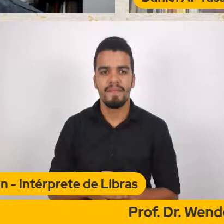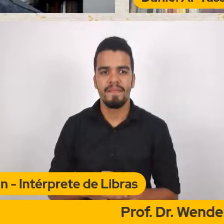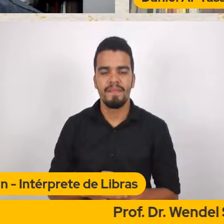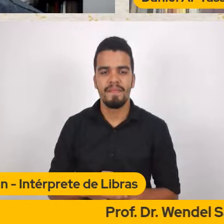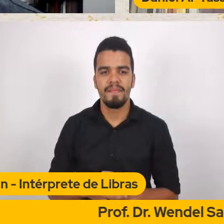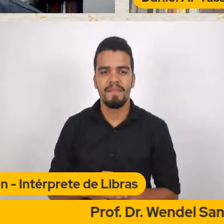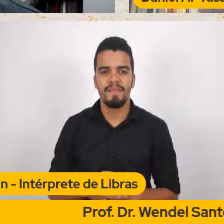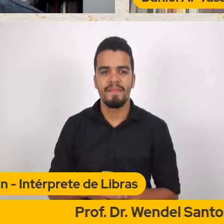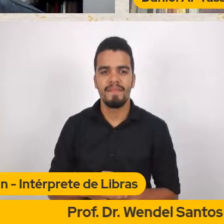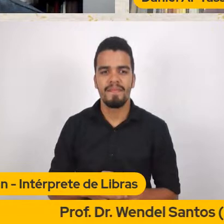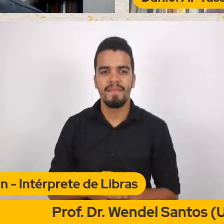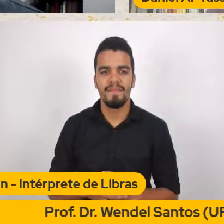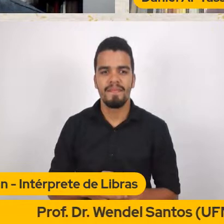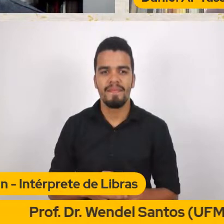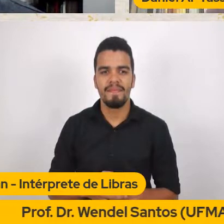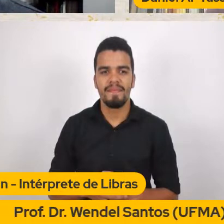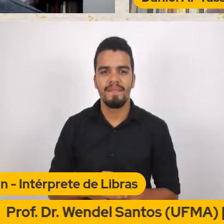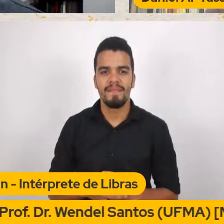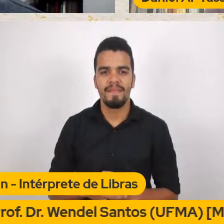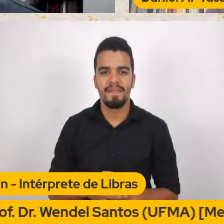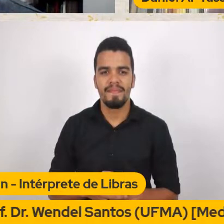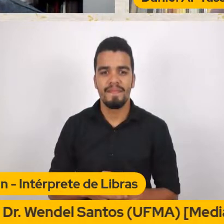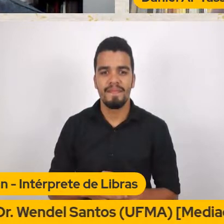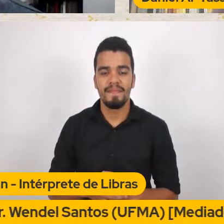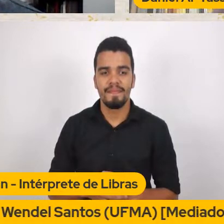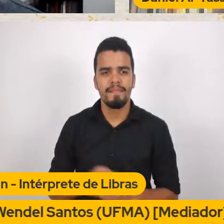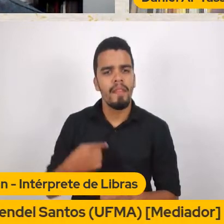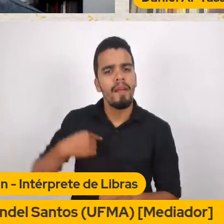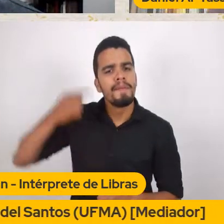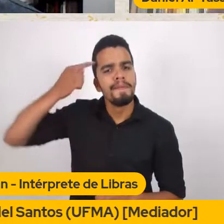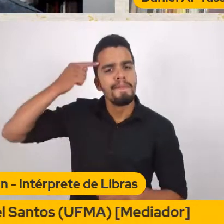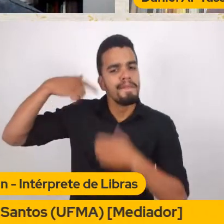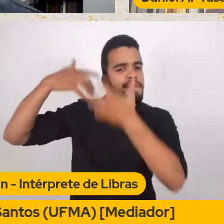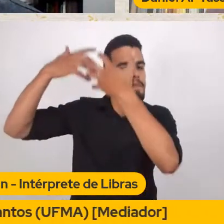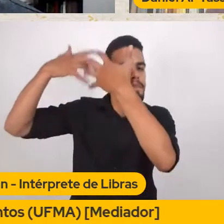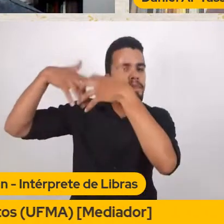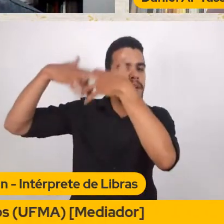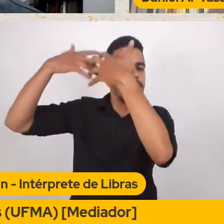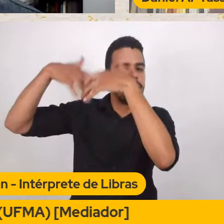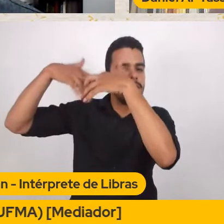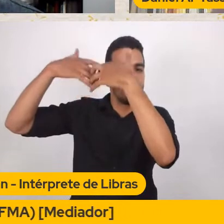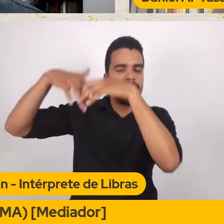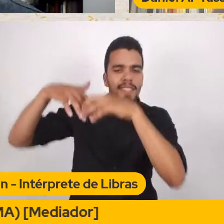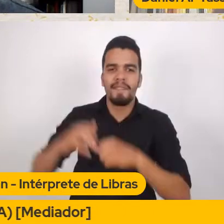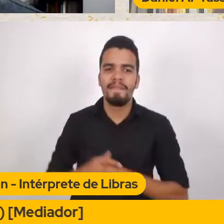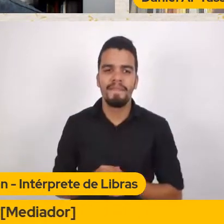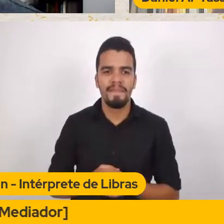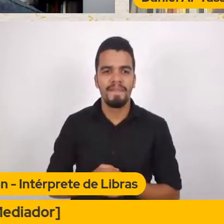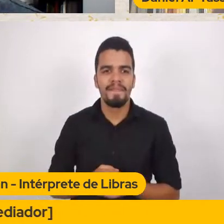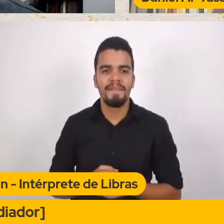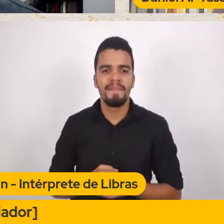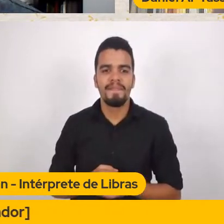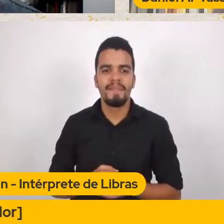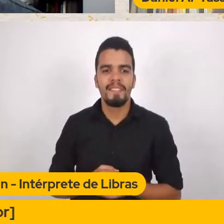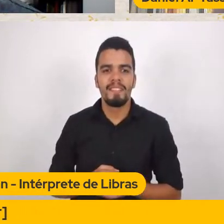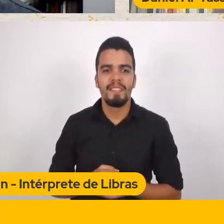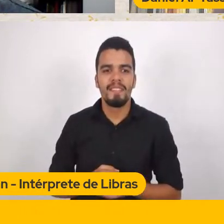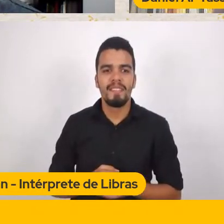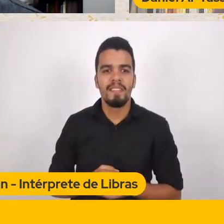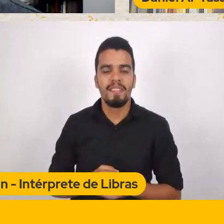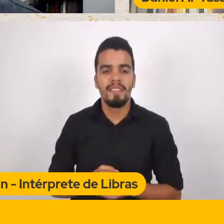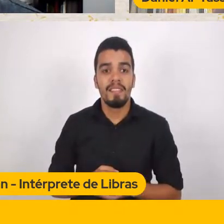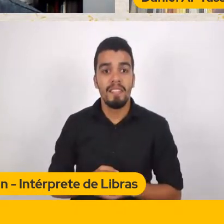Ai desculpa Eu estou Estou pensando Na sua fala A BBC Se adiantou E já fez Hoje Uma